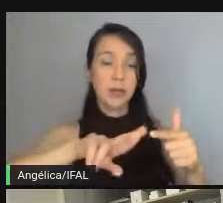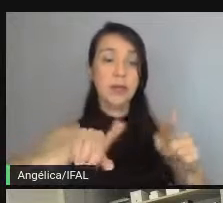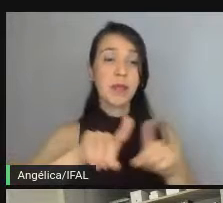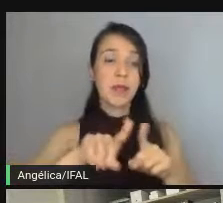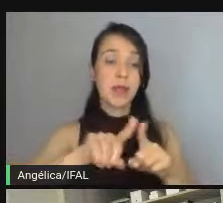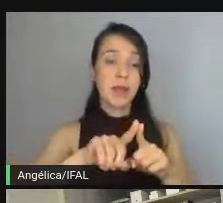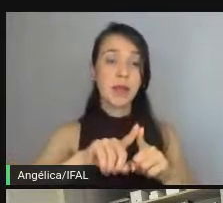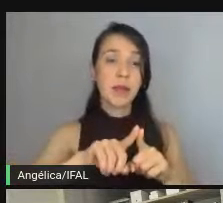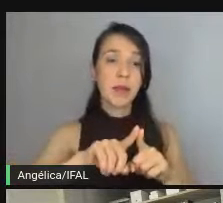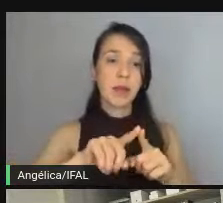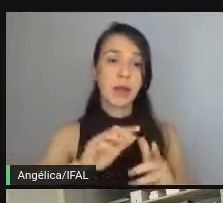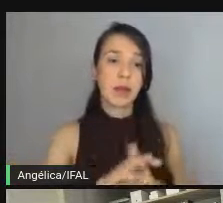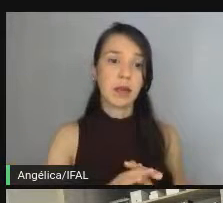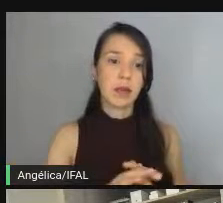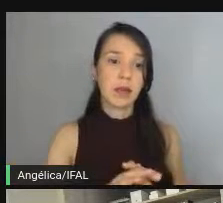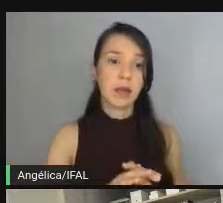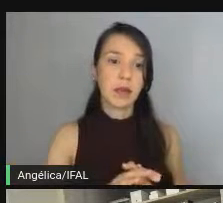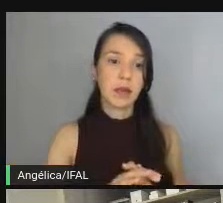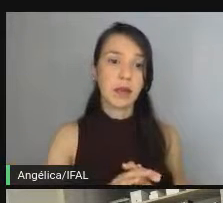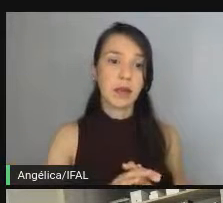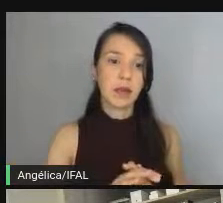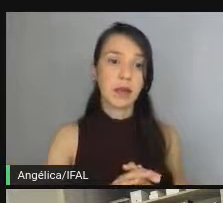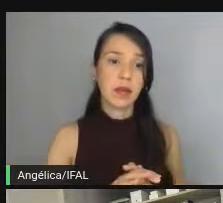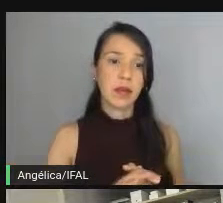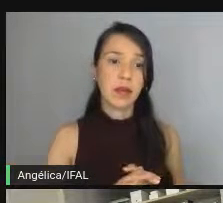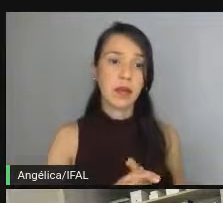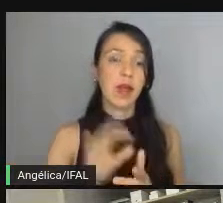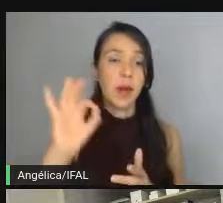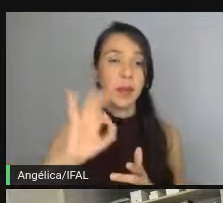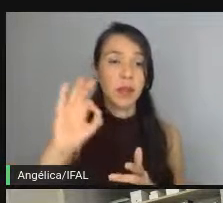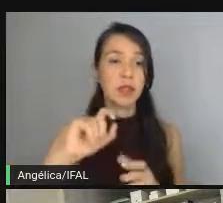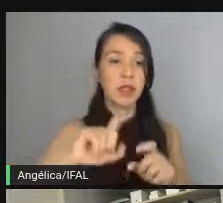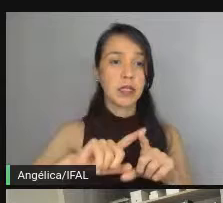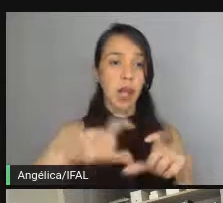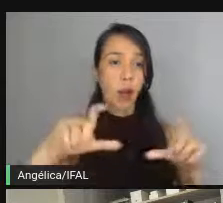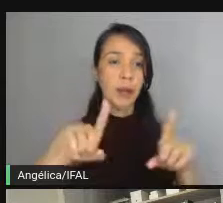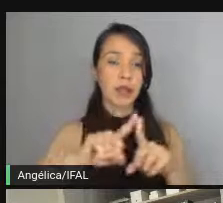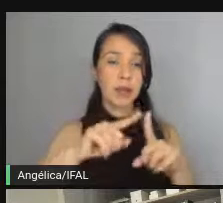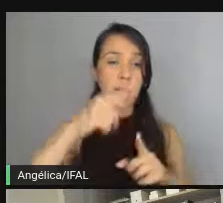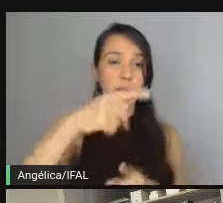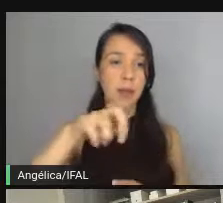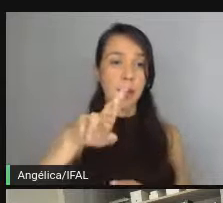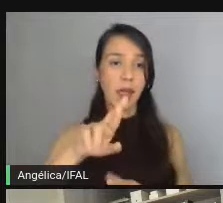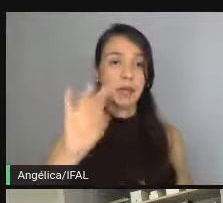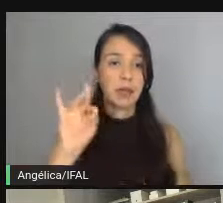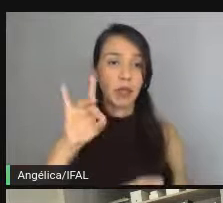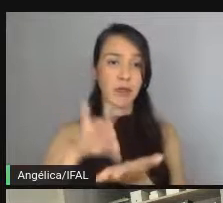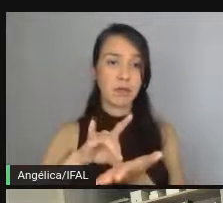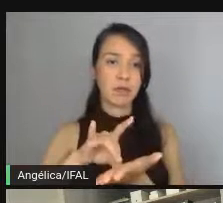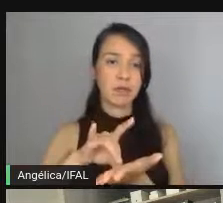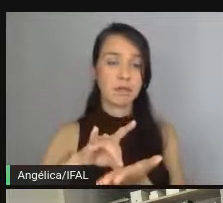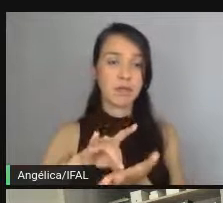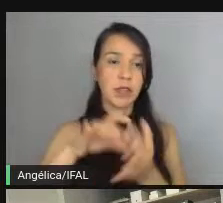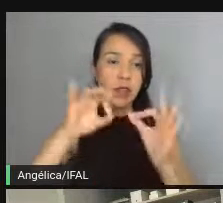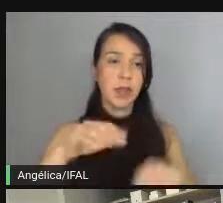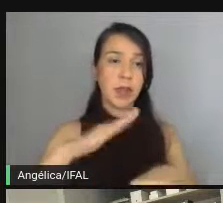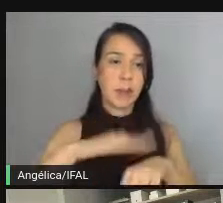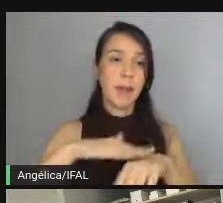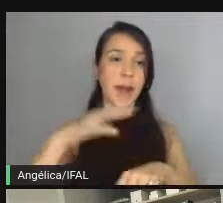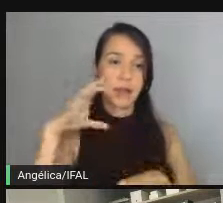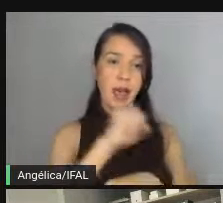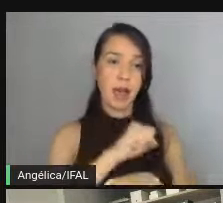aumenta a chance do pull request, do código ser consolidado no repositório principal mais rápido.